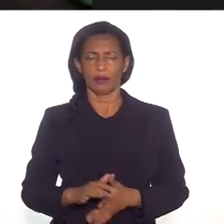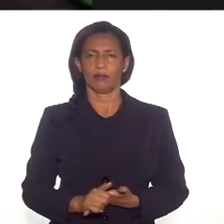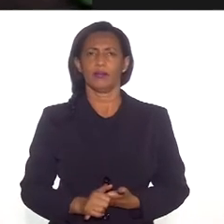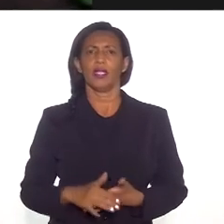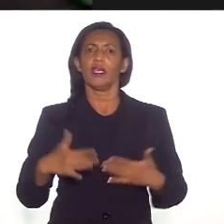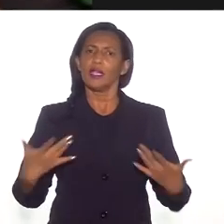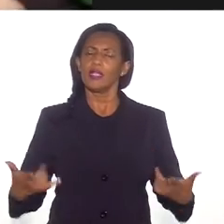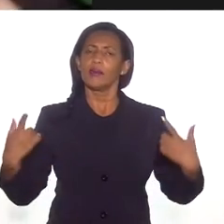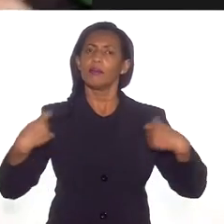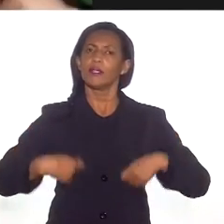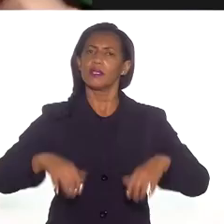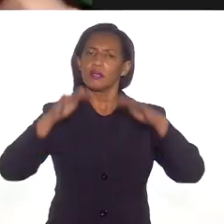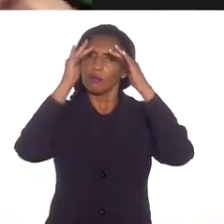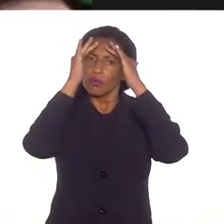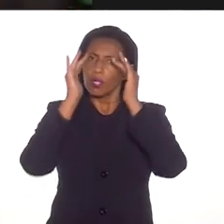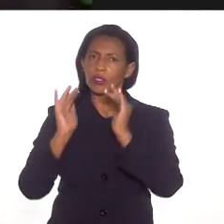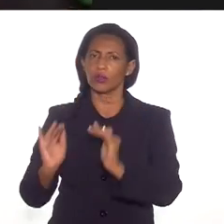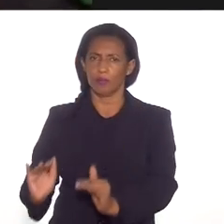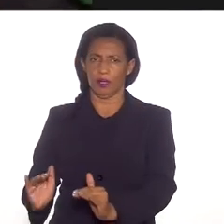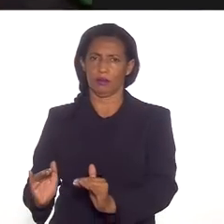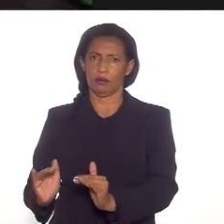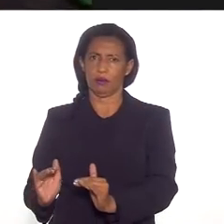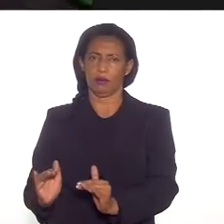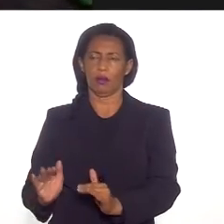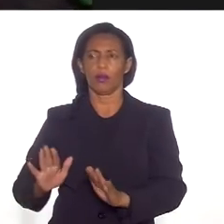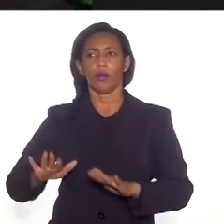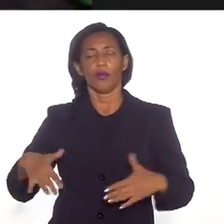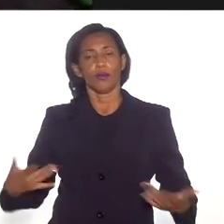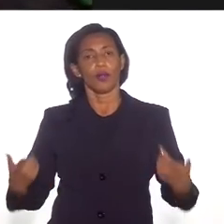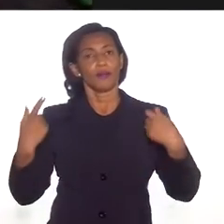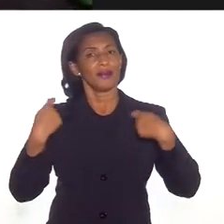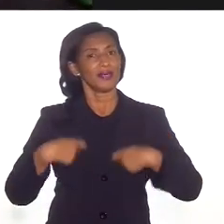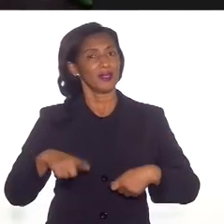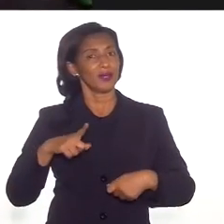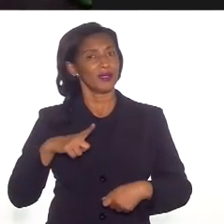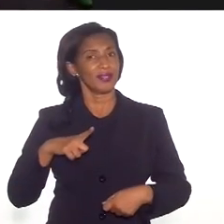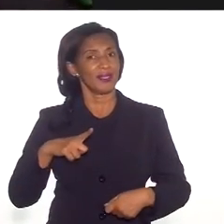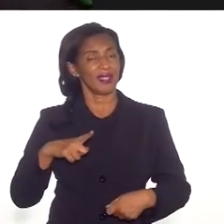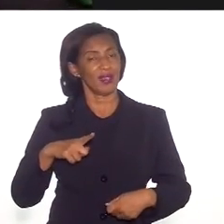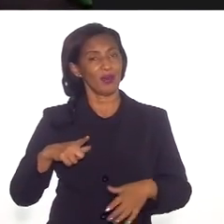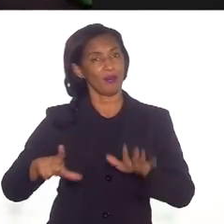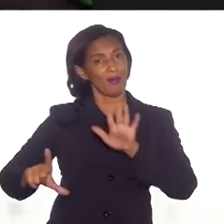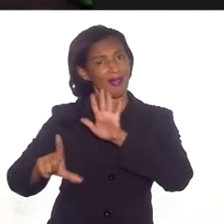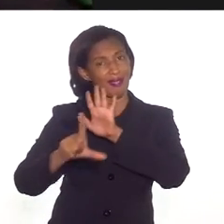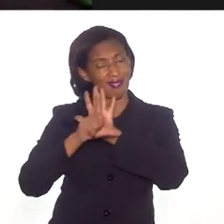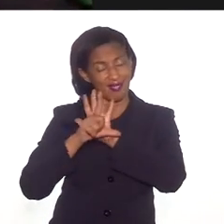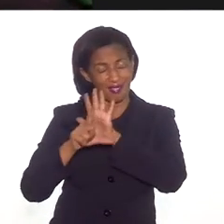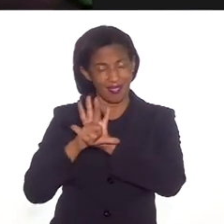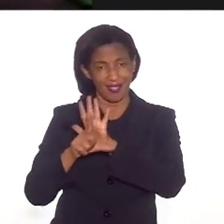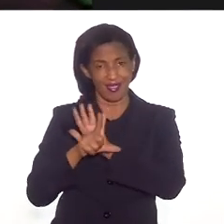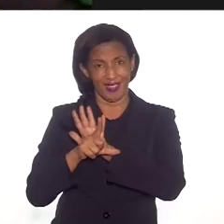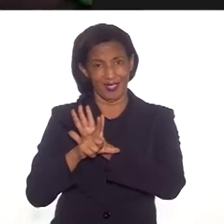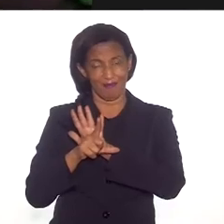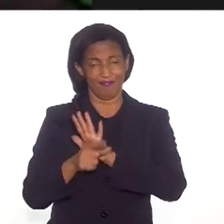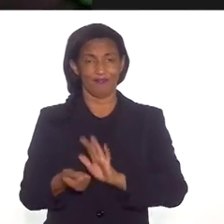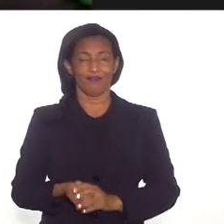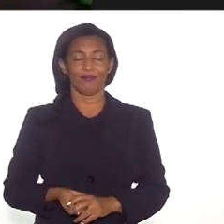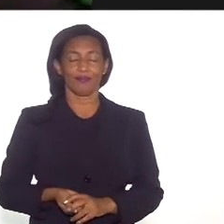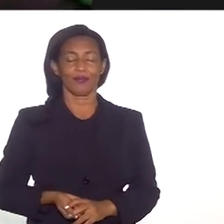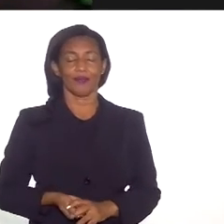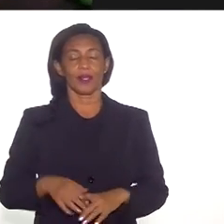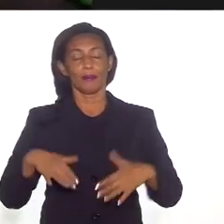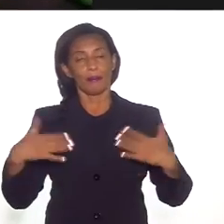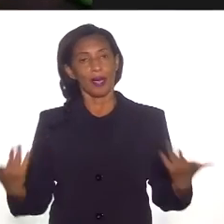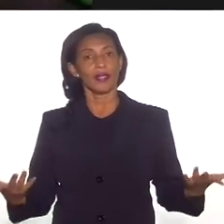e que merecem respeito. Foi preciso criar uma lei para isso e a lei existe, ela está aí sendo colocada.